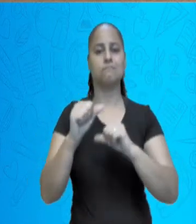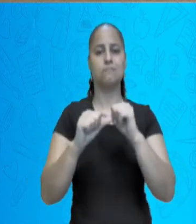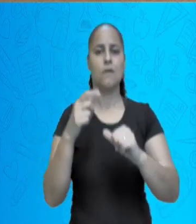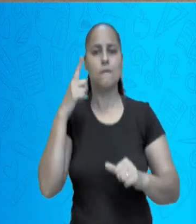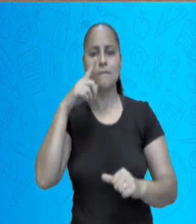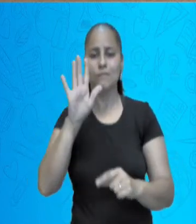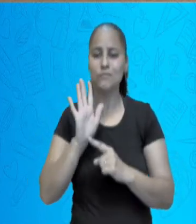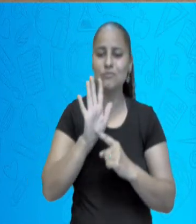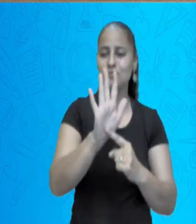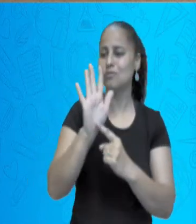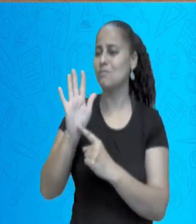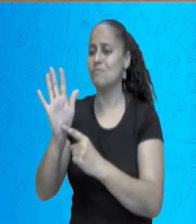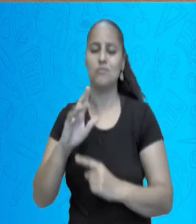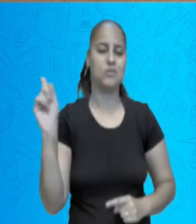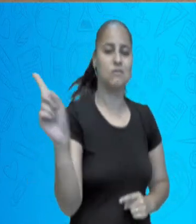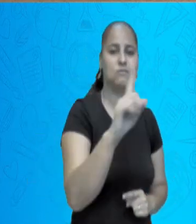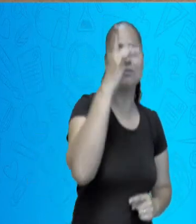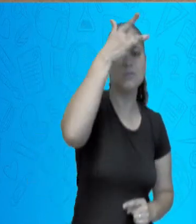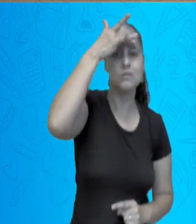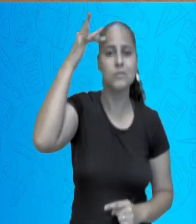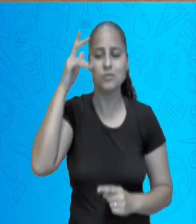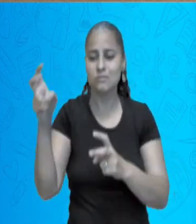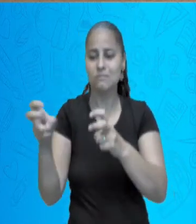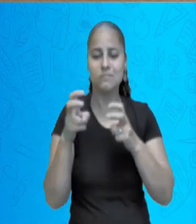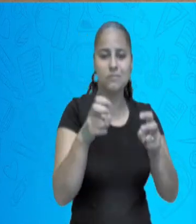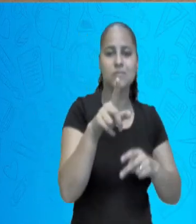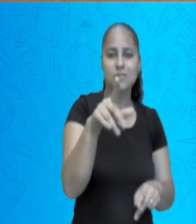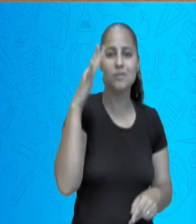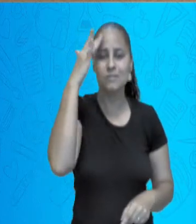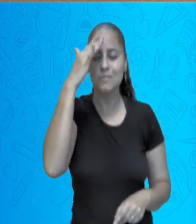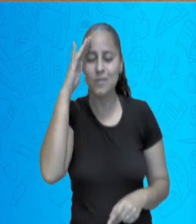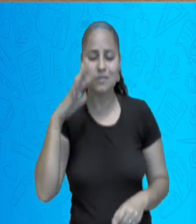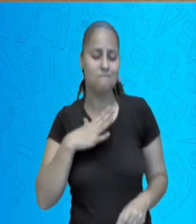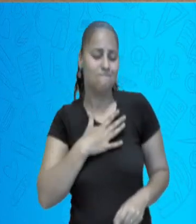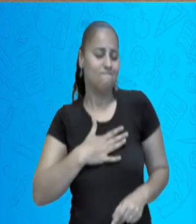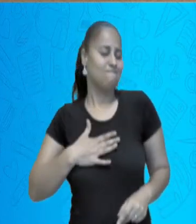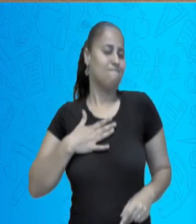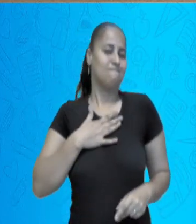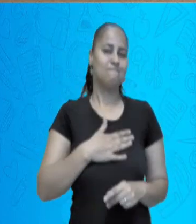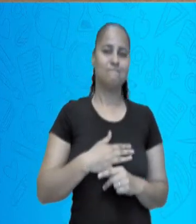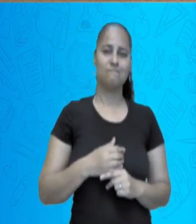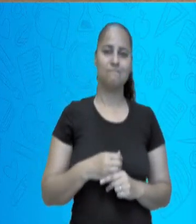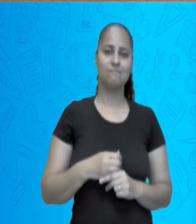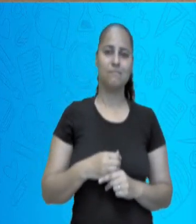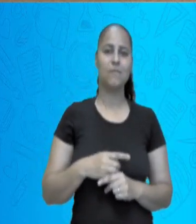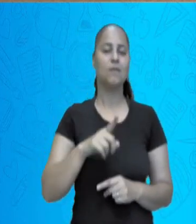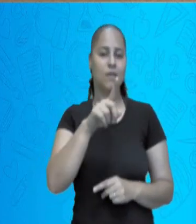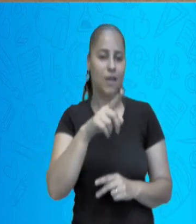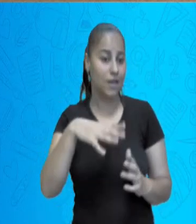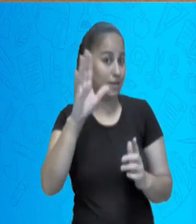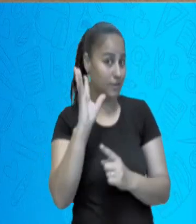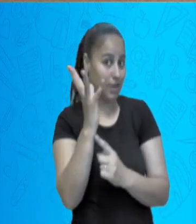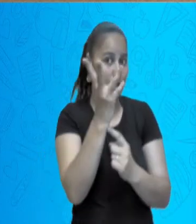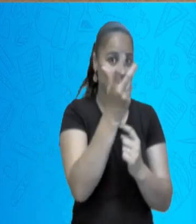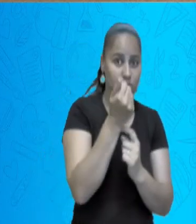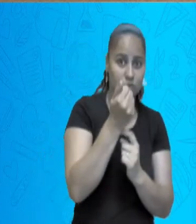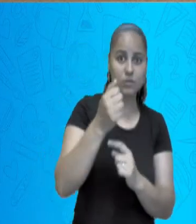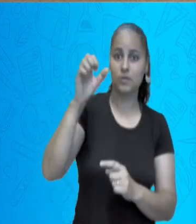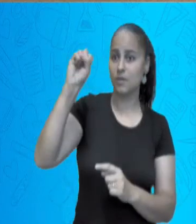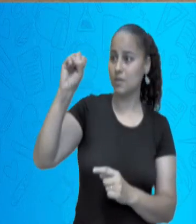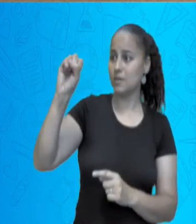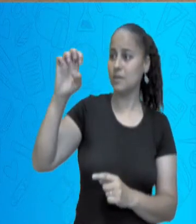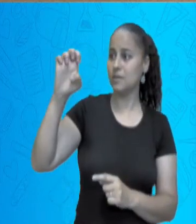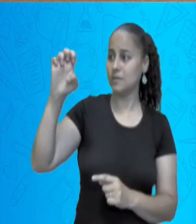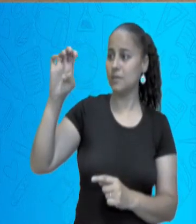de te mostrar, mas de trazer também um sentimento. Sebastião Salgado, um grande